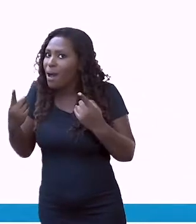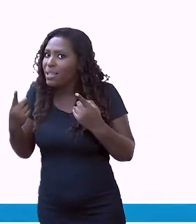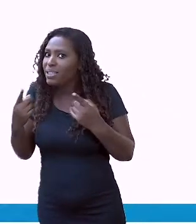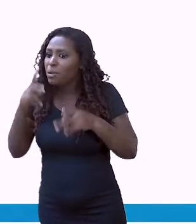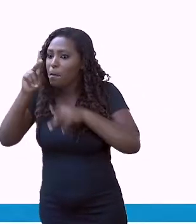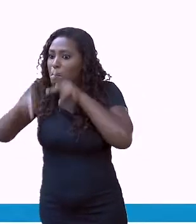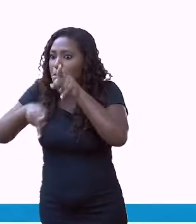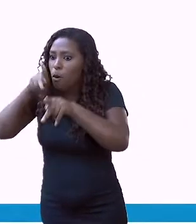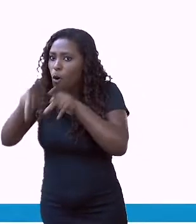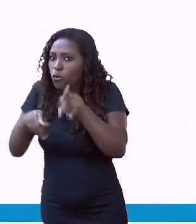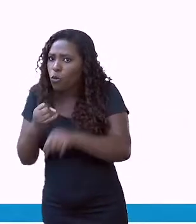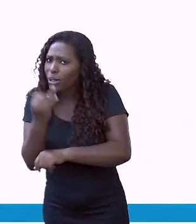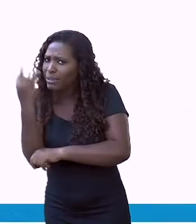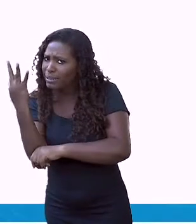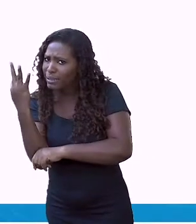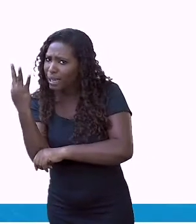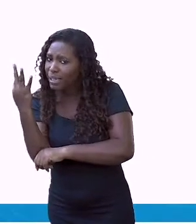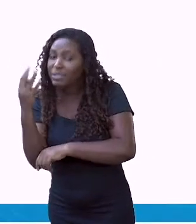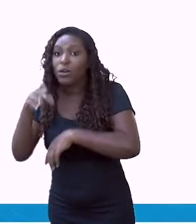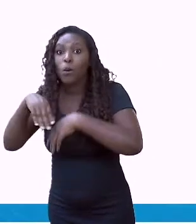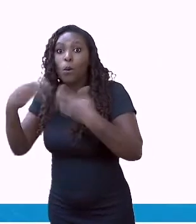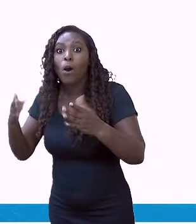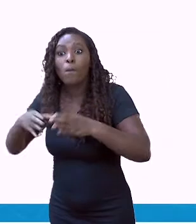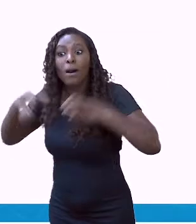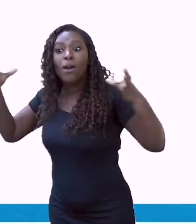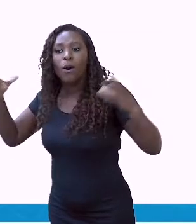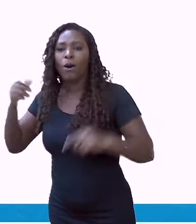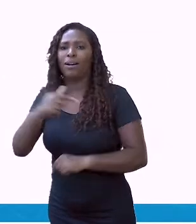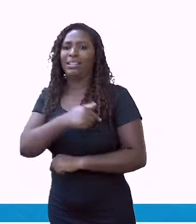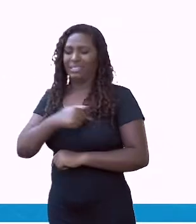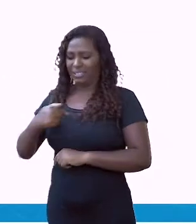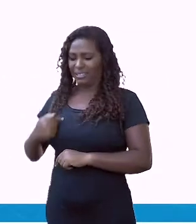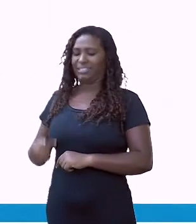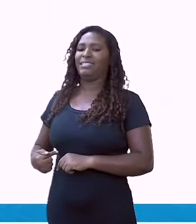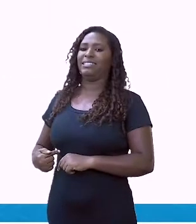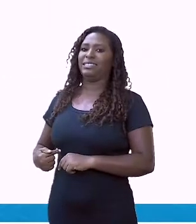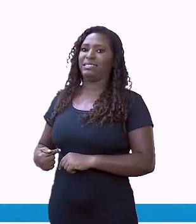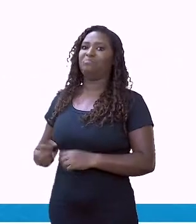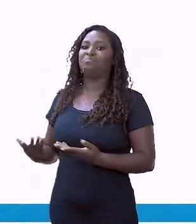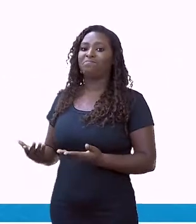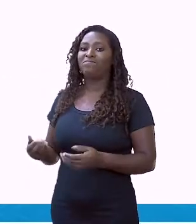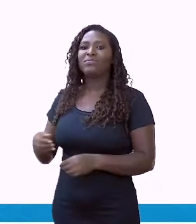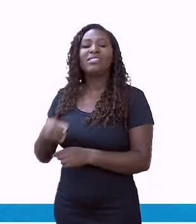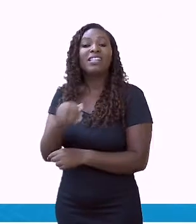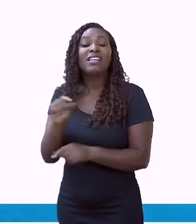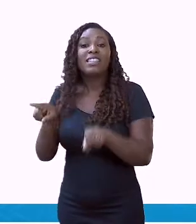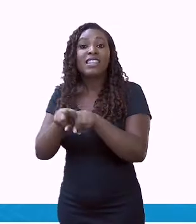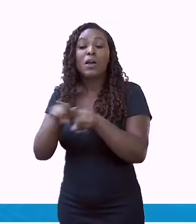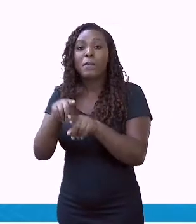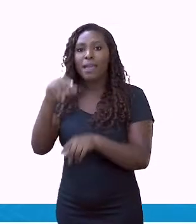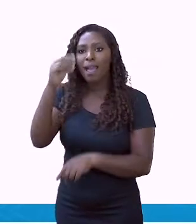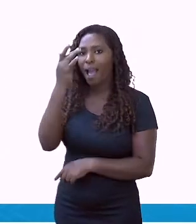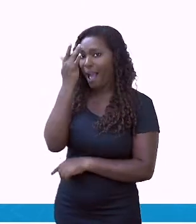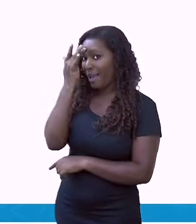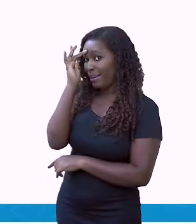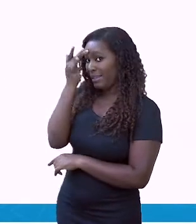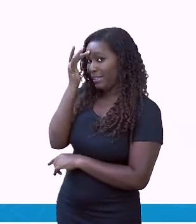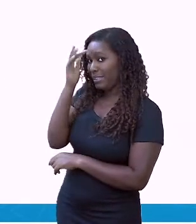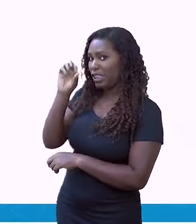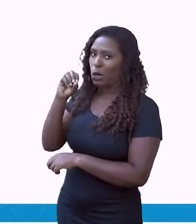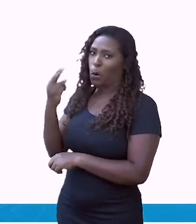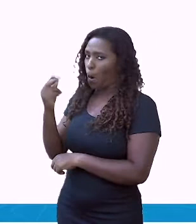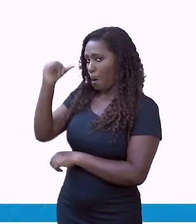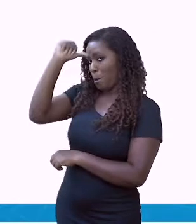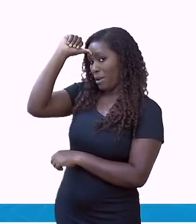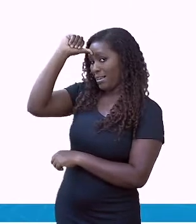grande. Ok? E a Índia? Olha bem. A China aqui está com um bilhão